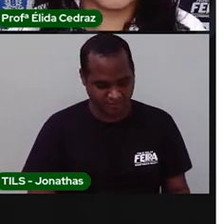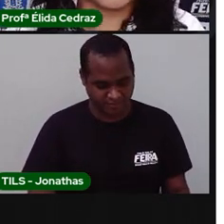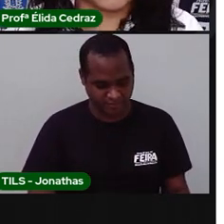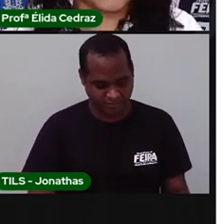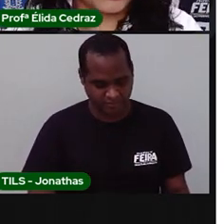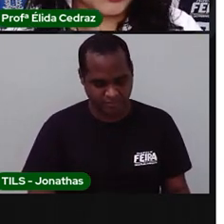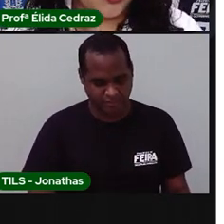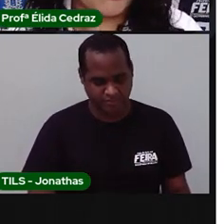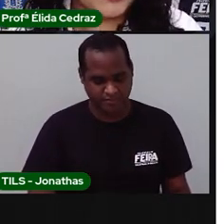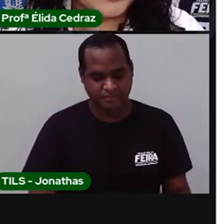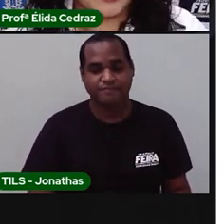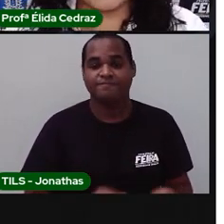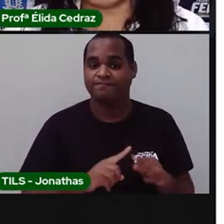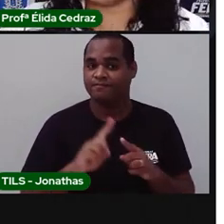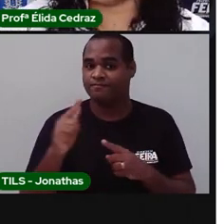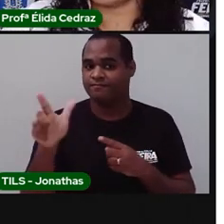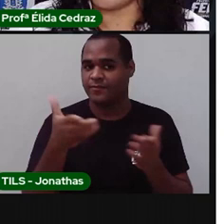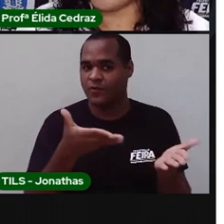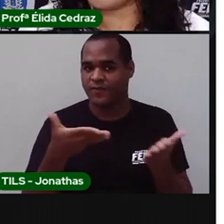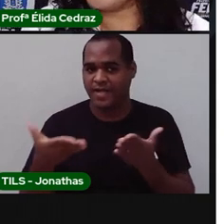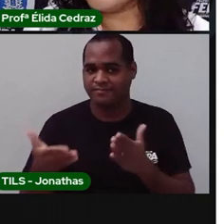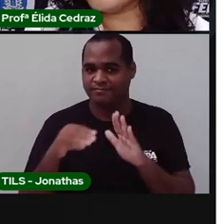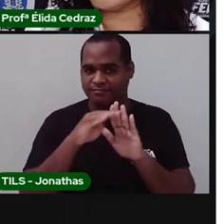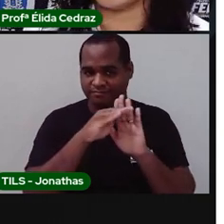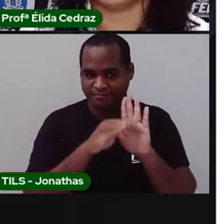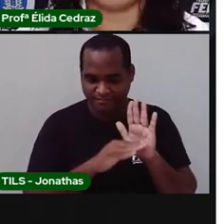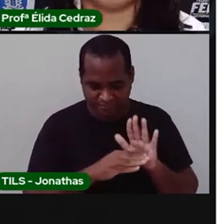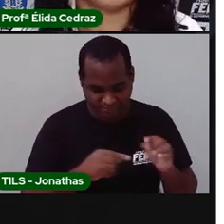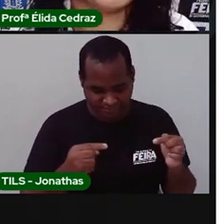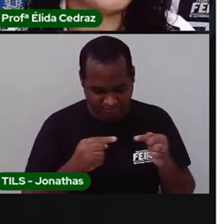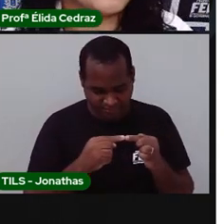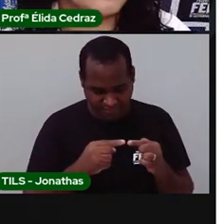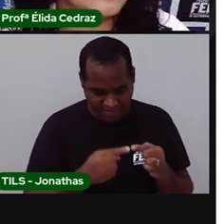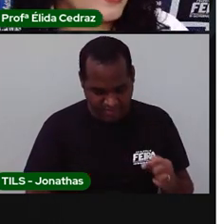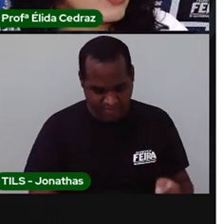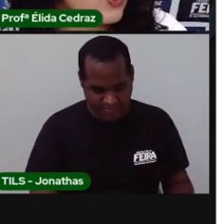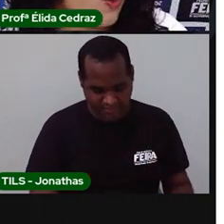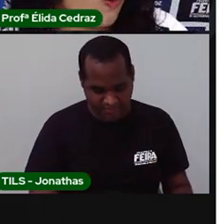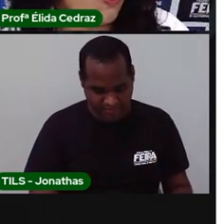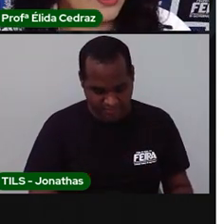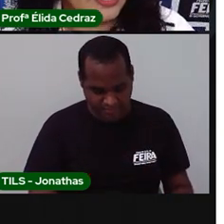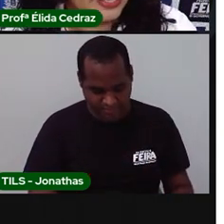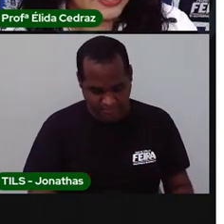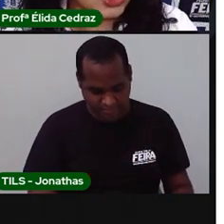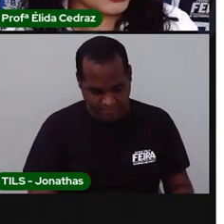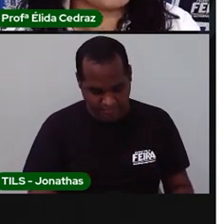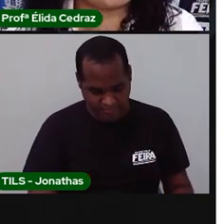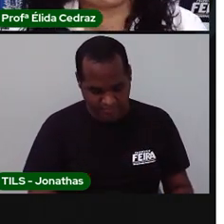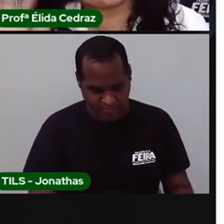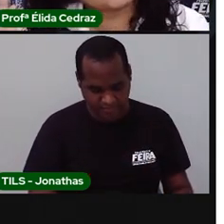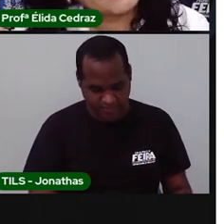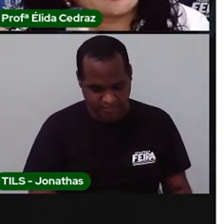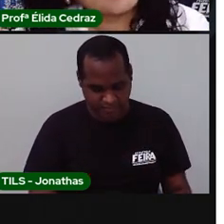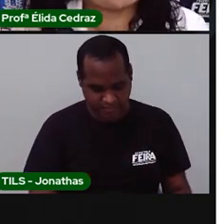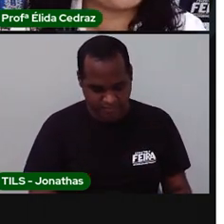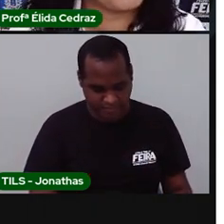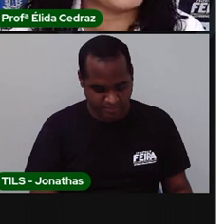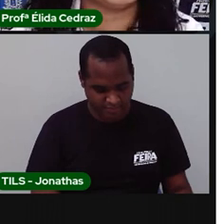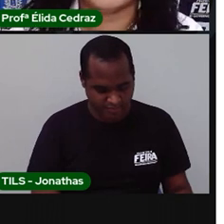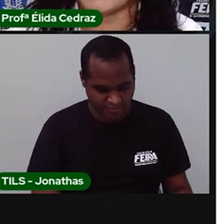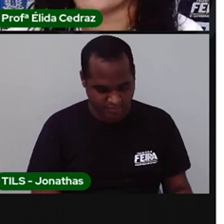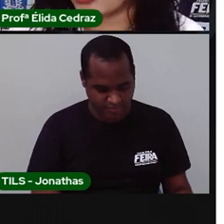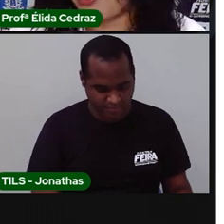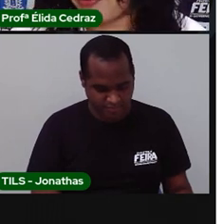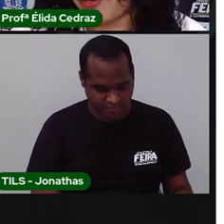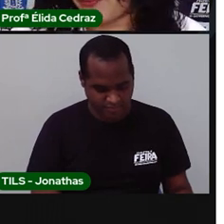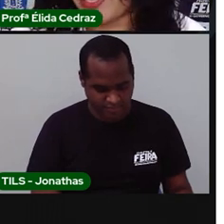dos convidados. A lista da presença da escola lá que a gente faz. Presente, Pró,